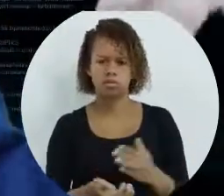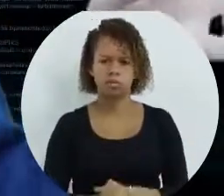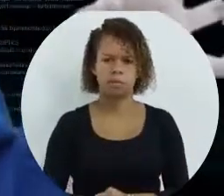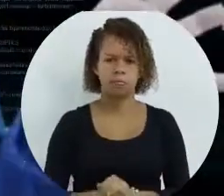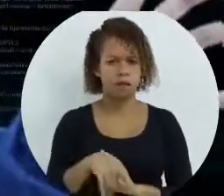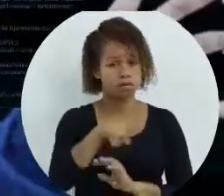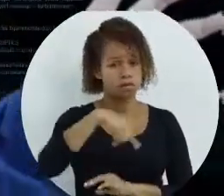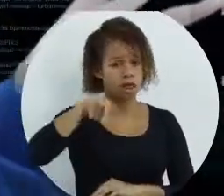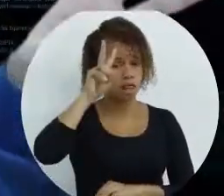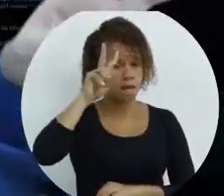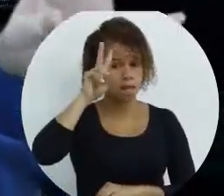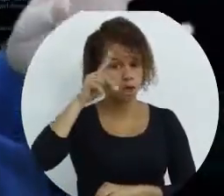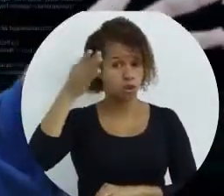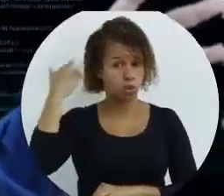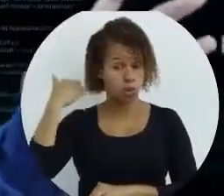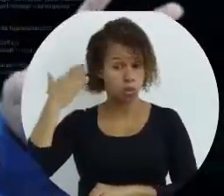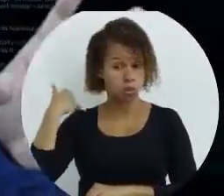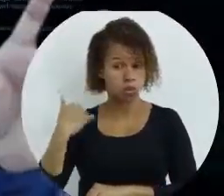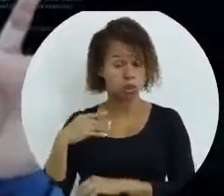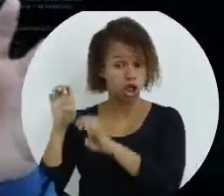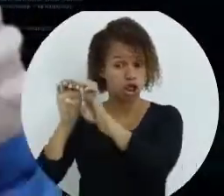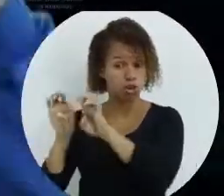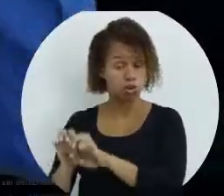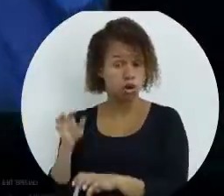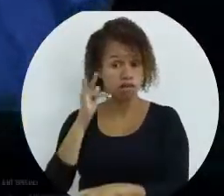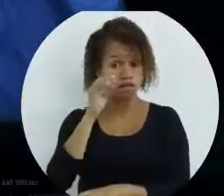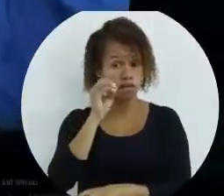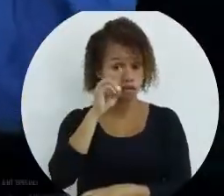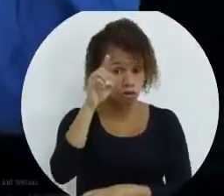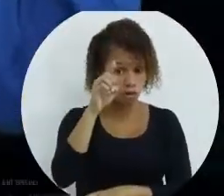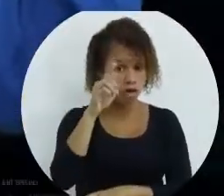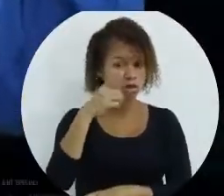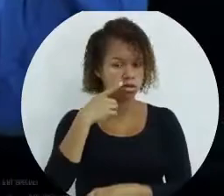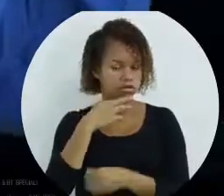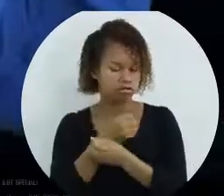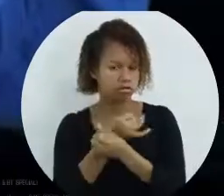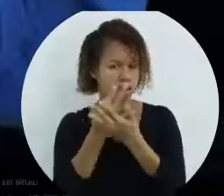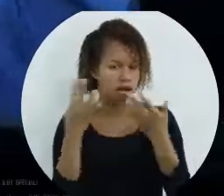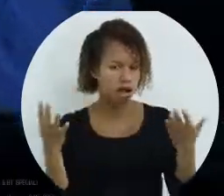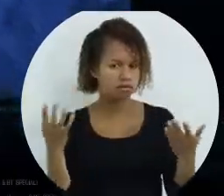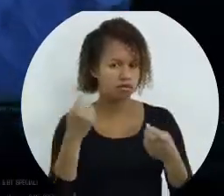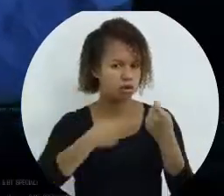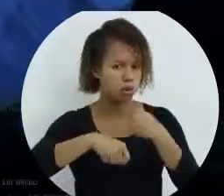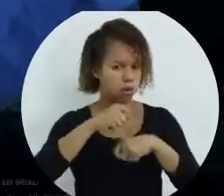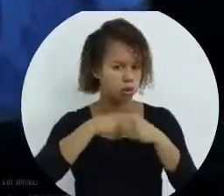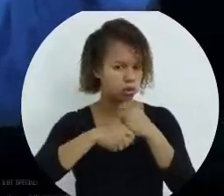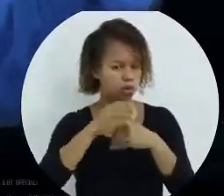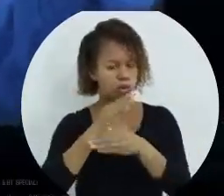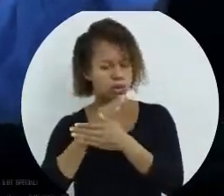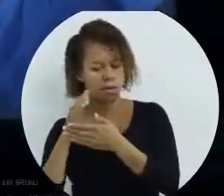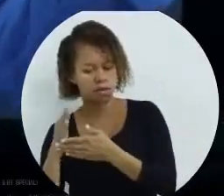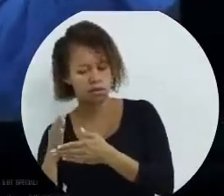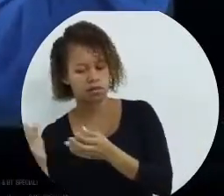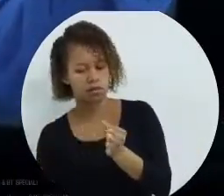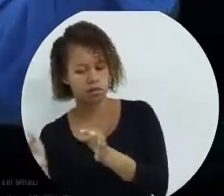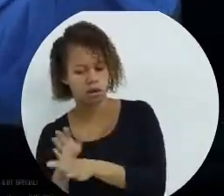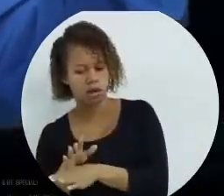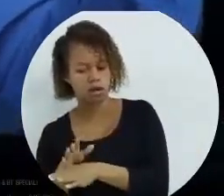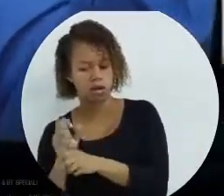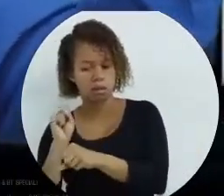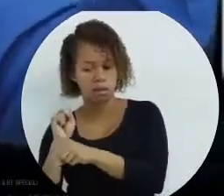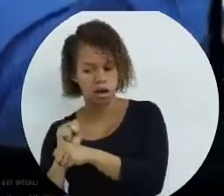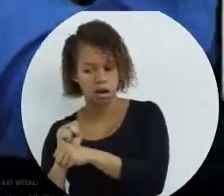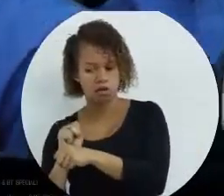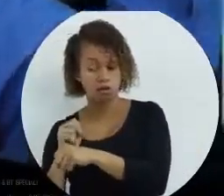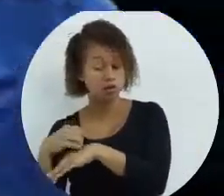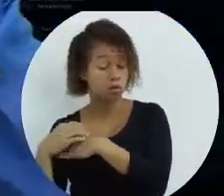Você lembra que no outro, na estrutura for, a gente tem uma variável de controle. A gente dizia quando ela começava, quando ela